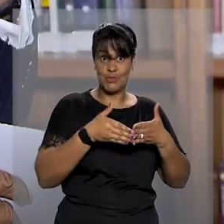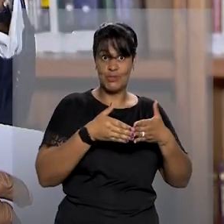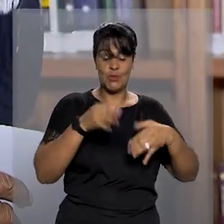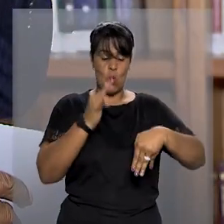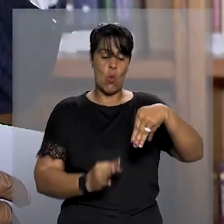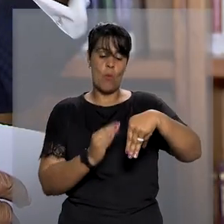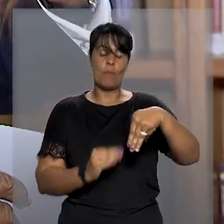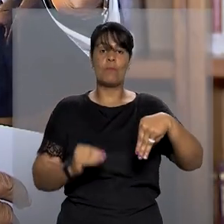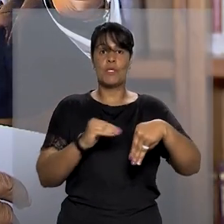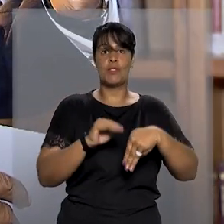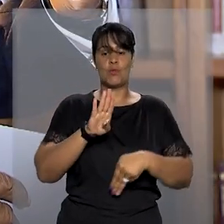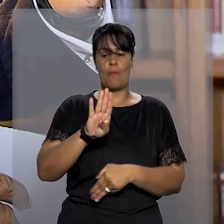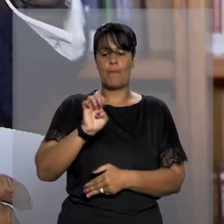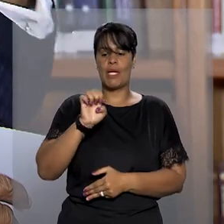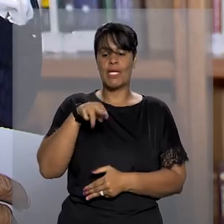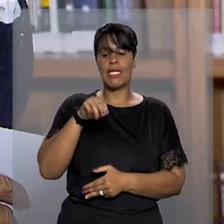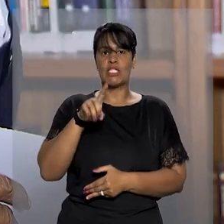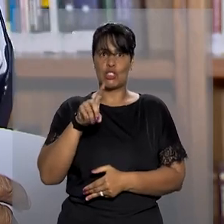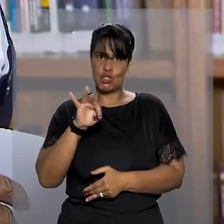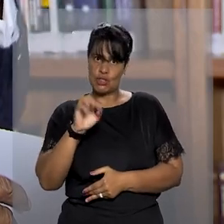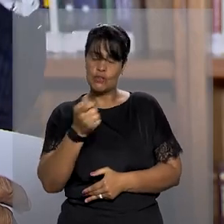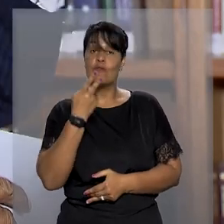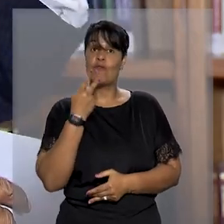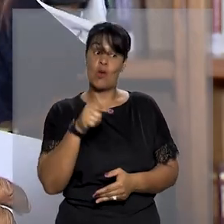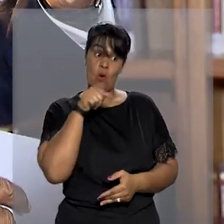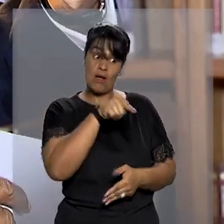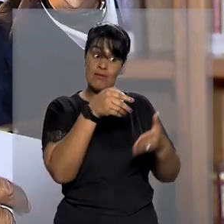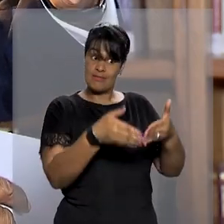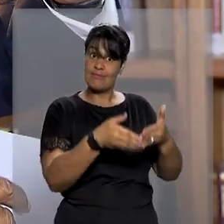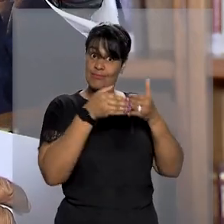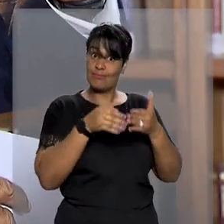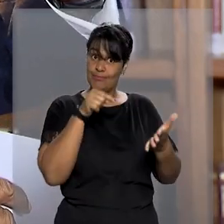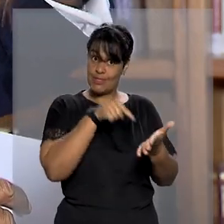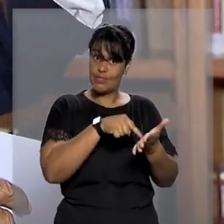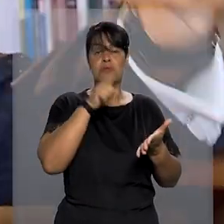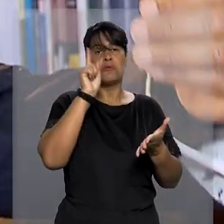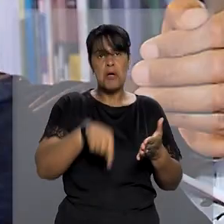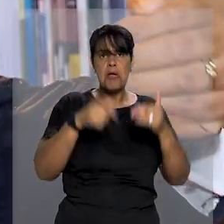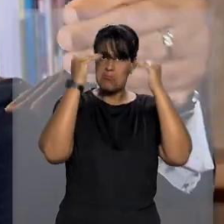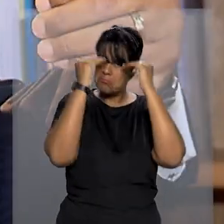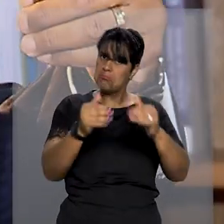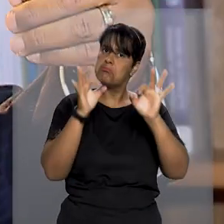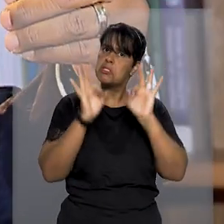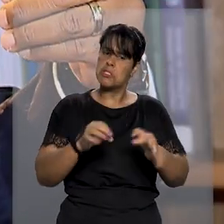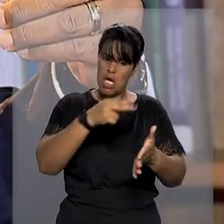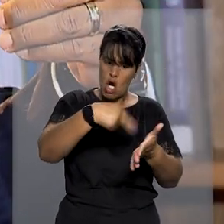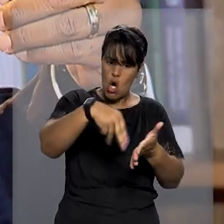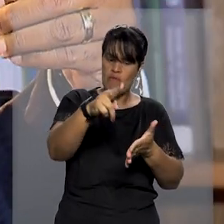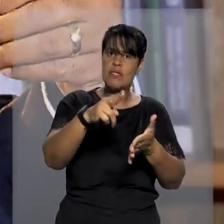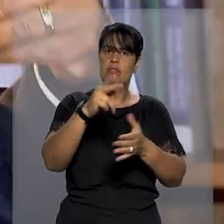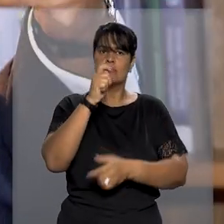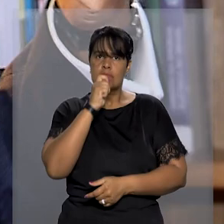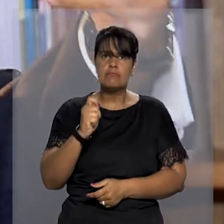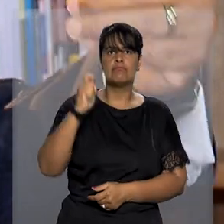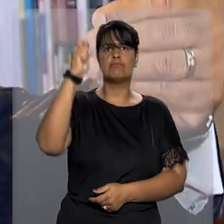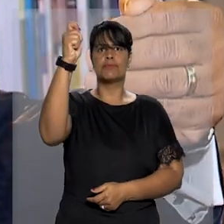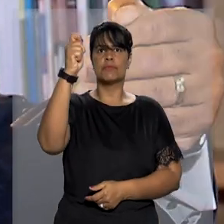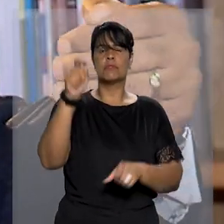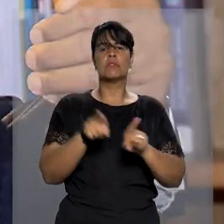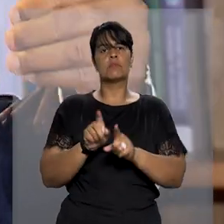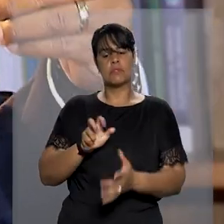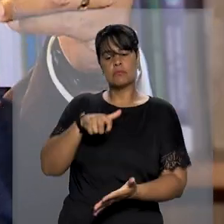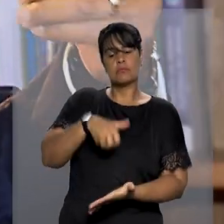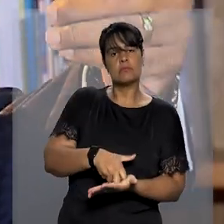estrangeira, o ministro Benedito Gonçalves observou que o pedido foi instruído com a Convenção de Arbitragem e com a